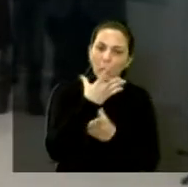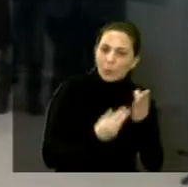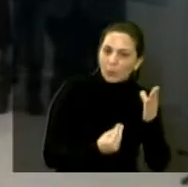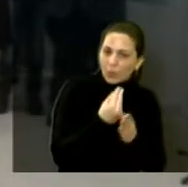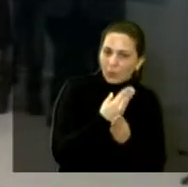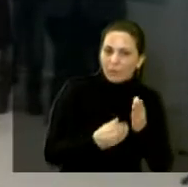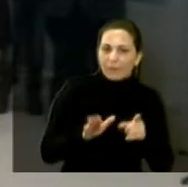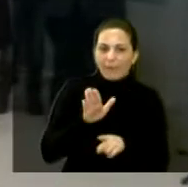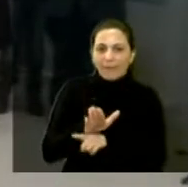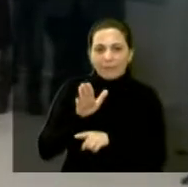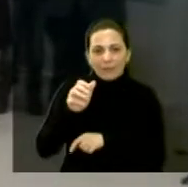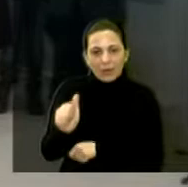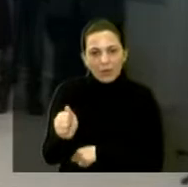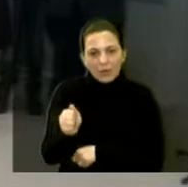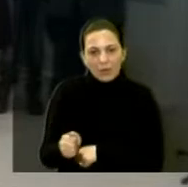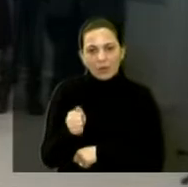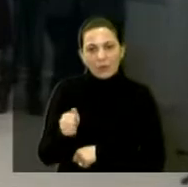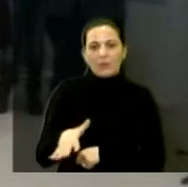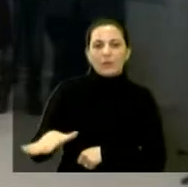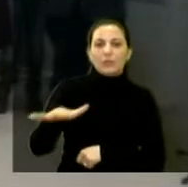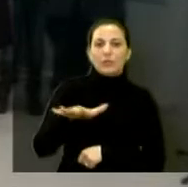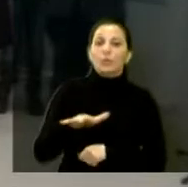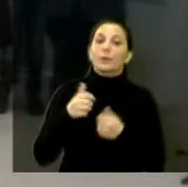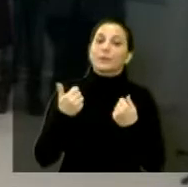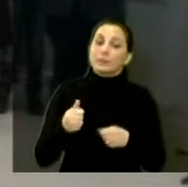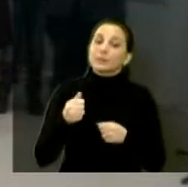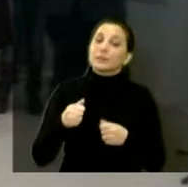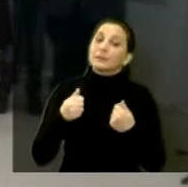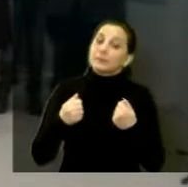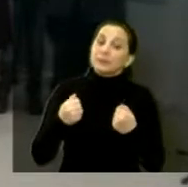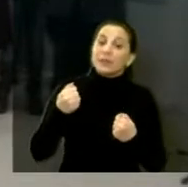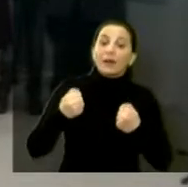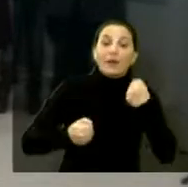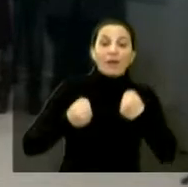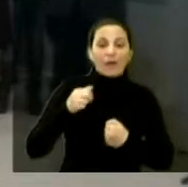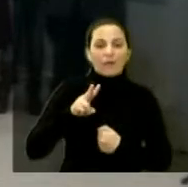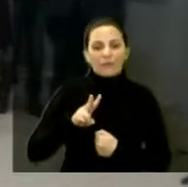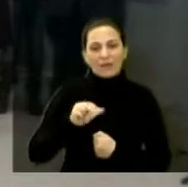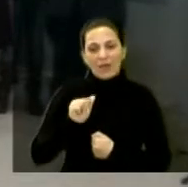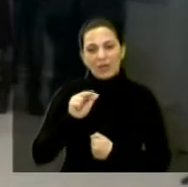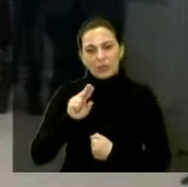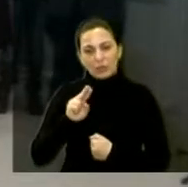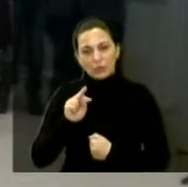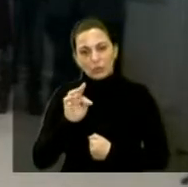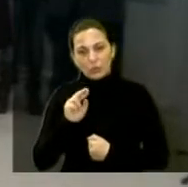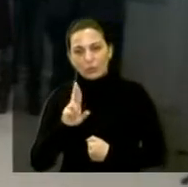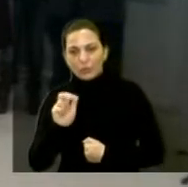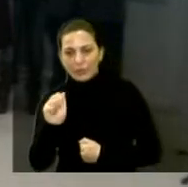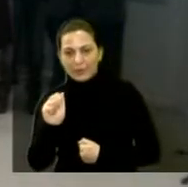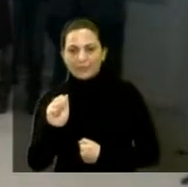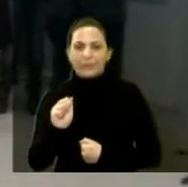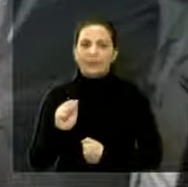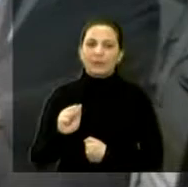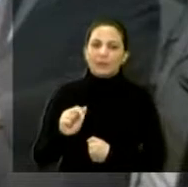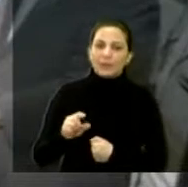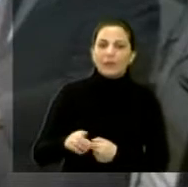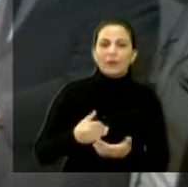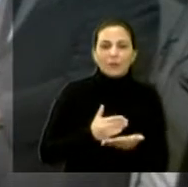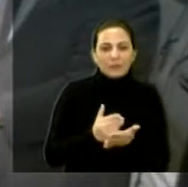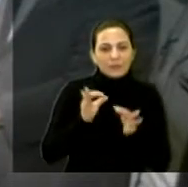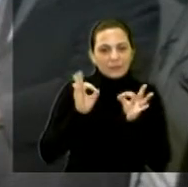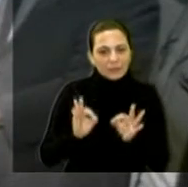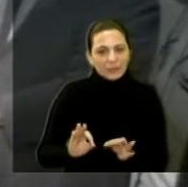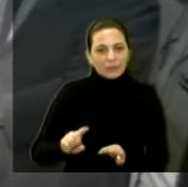toda a região. O que precisa é ter viatura. Adiante iniciar bonitinho, daqui uns dias não ter